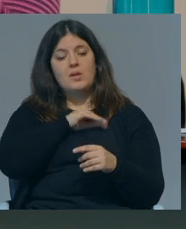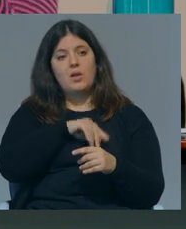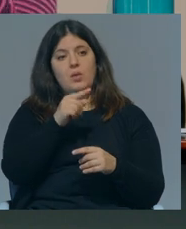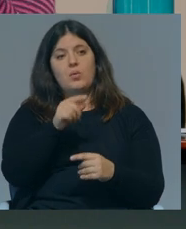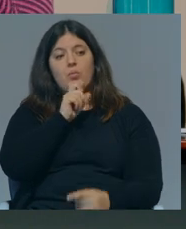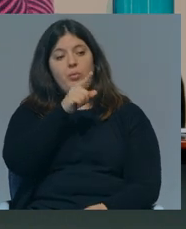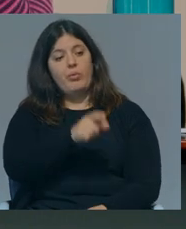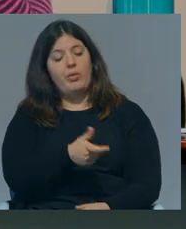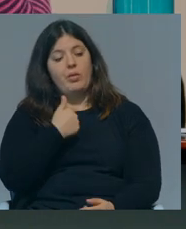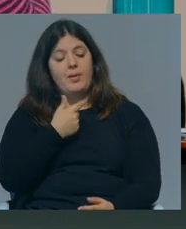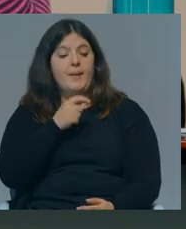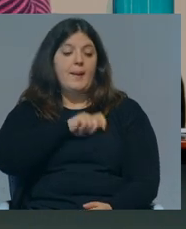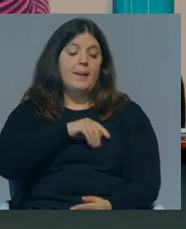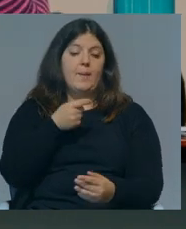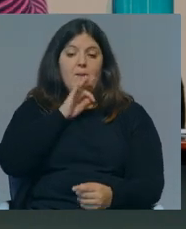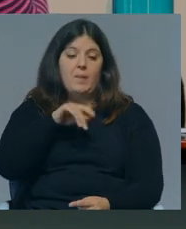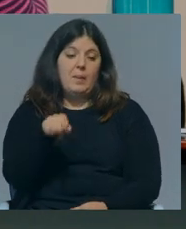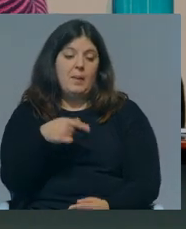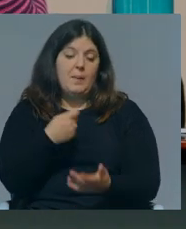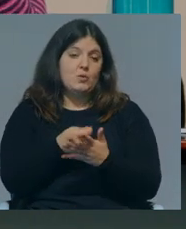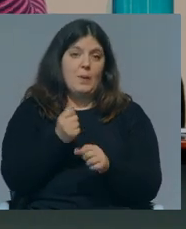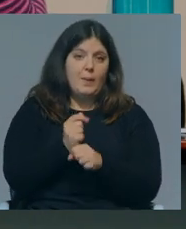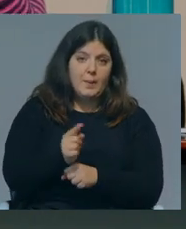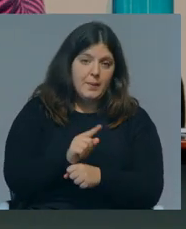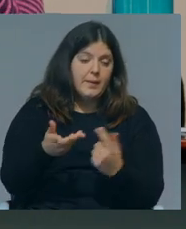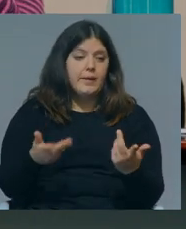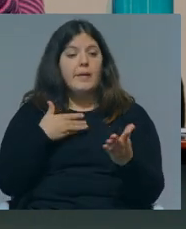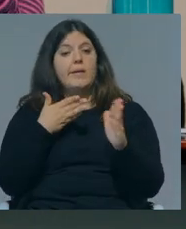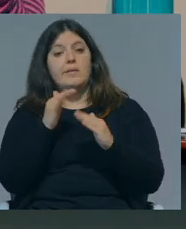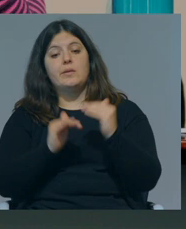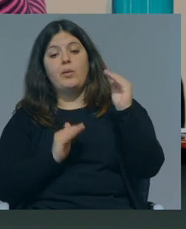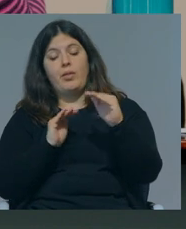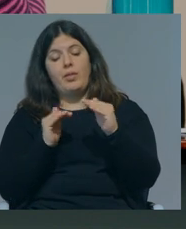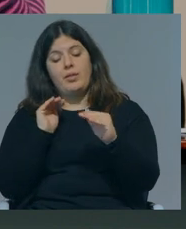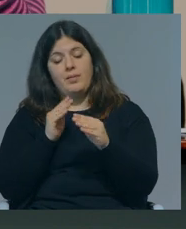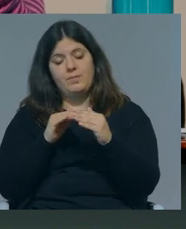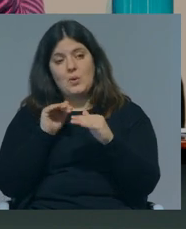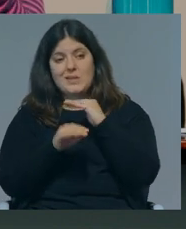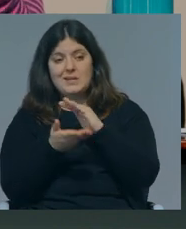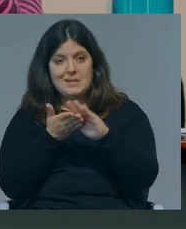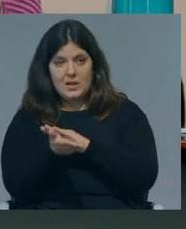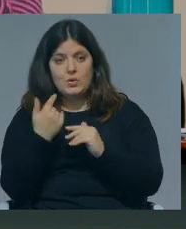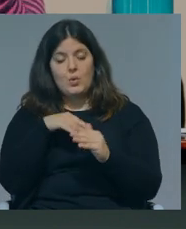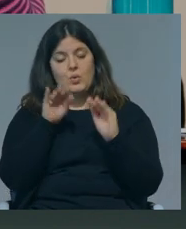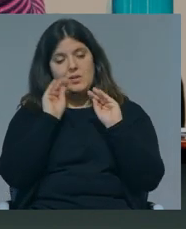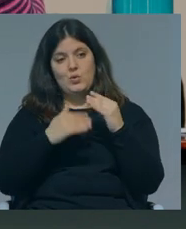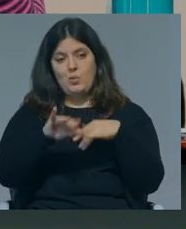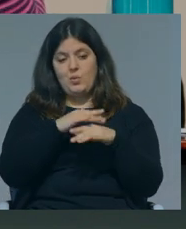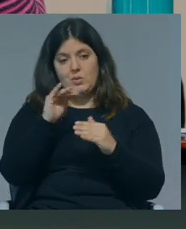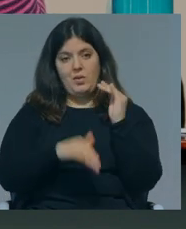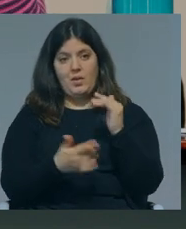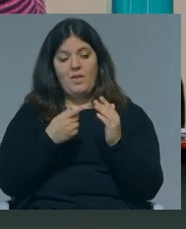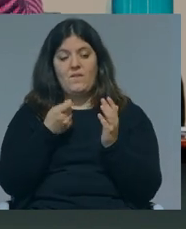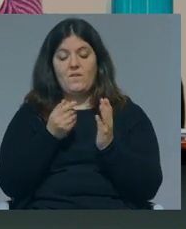maior de idade, podia estar a ganhar dinheiro para a família e não está. E portanto, a desigualdade da seção ao ensino superior combate-se de duas formas, a primeira é muito